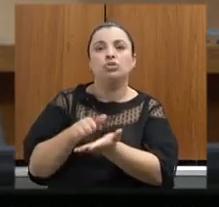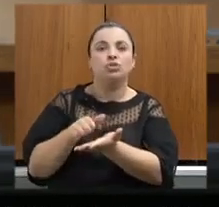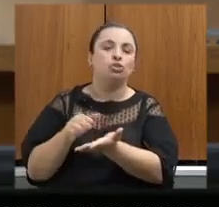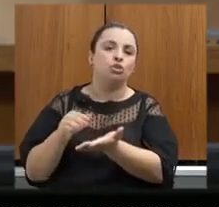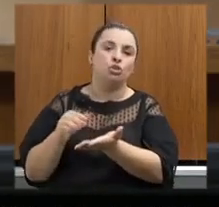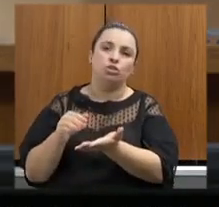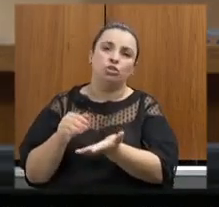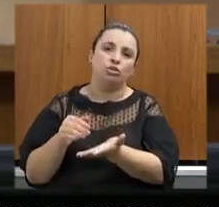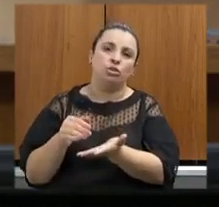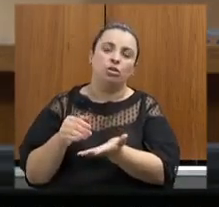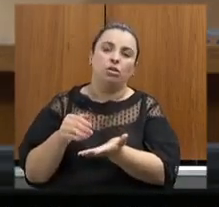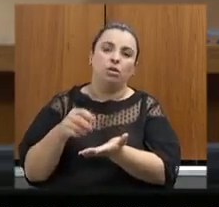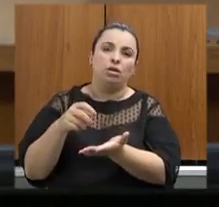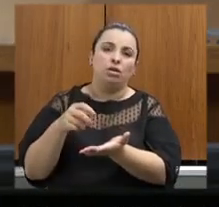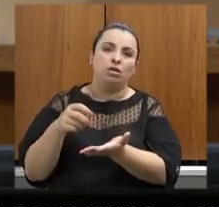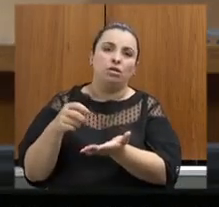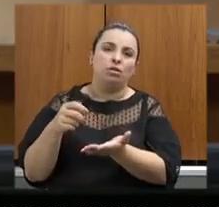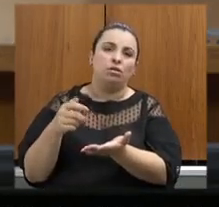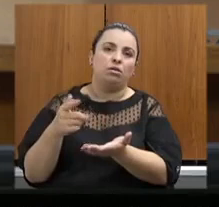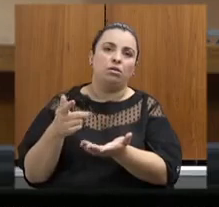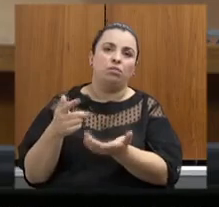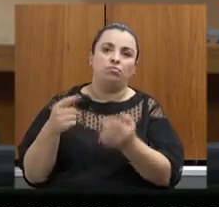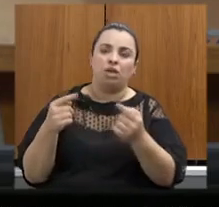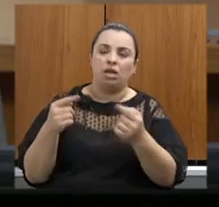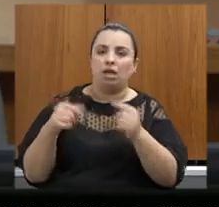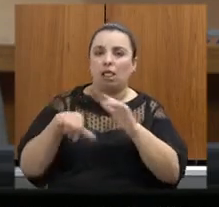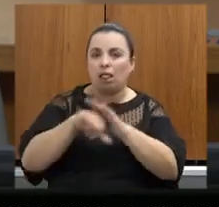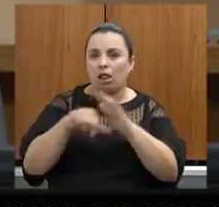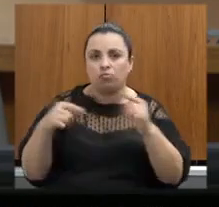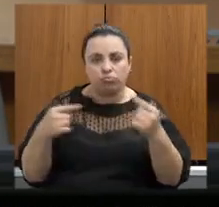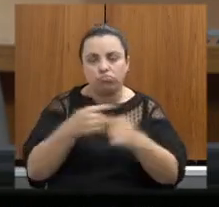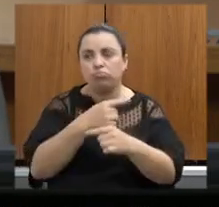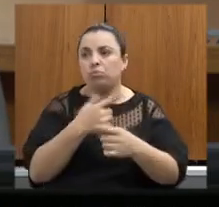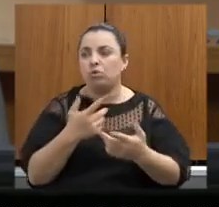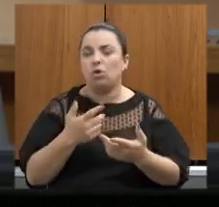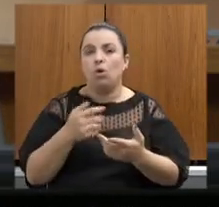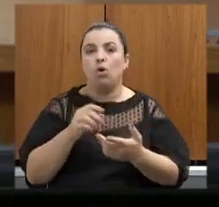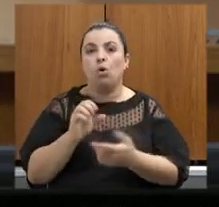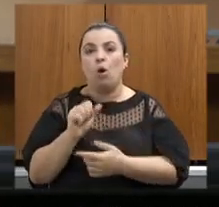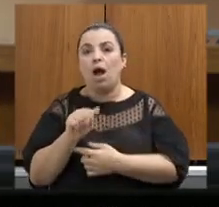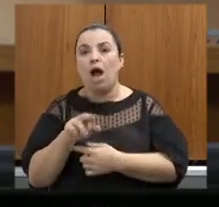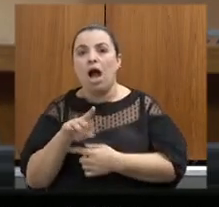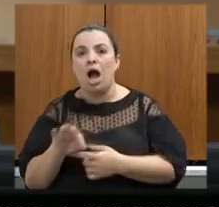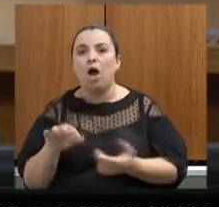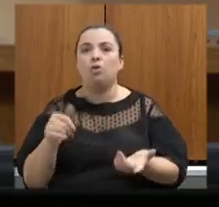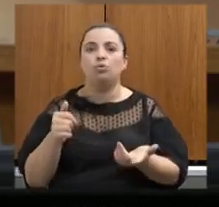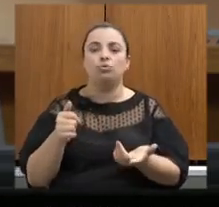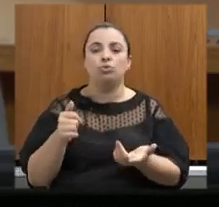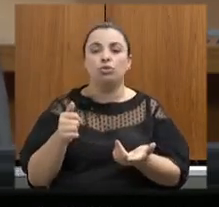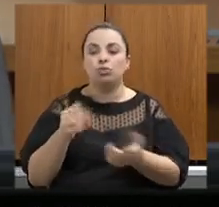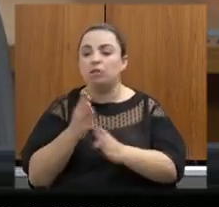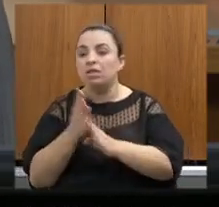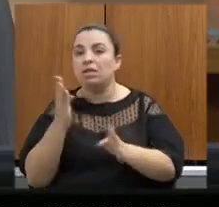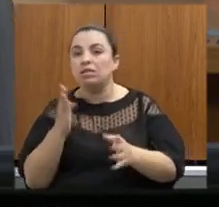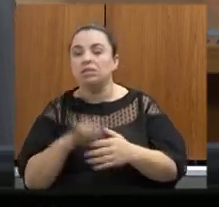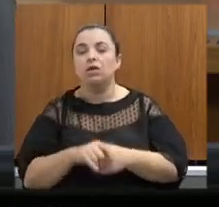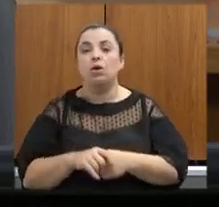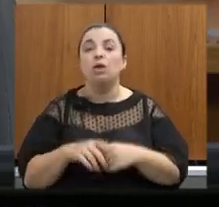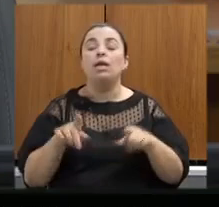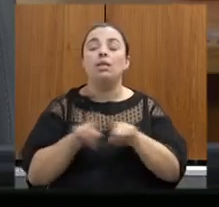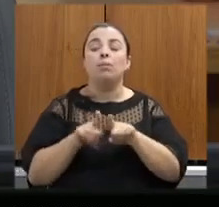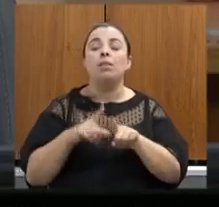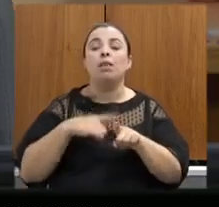não só nós do sistema estadual de meio ambiente recursos isso mas também uma parceria muito profícua com a polícia militar